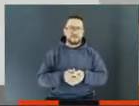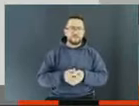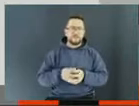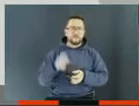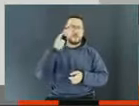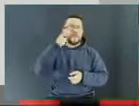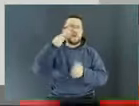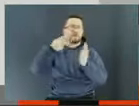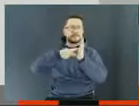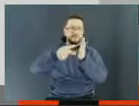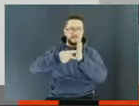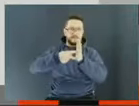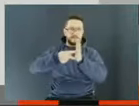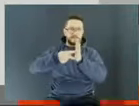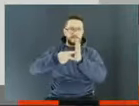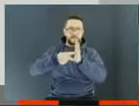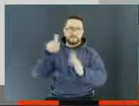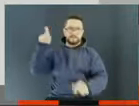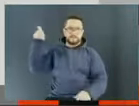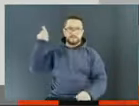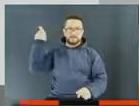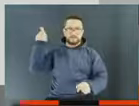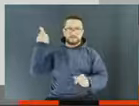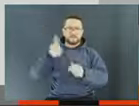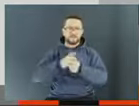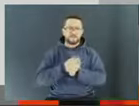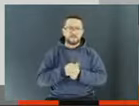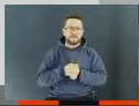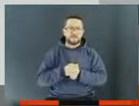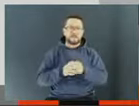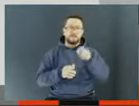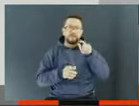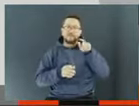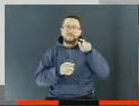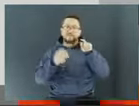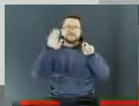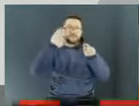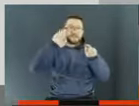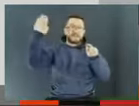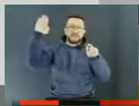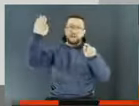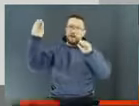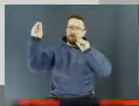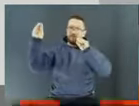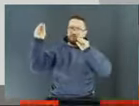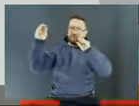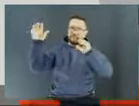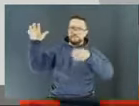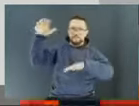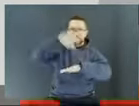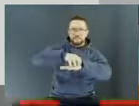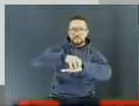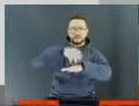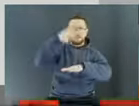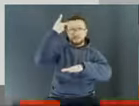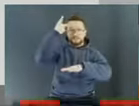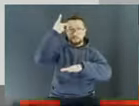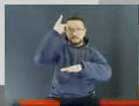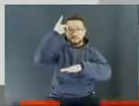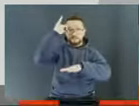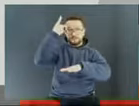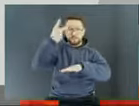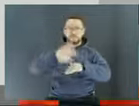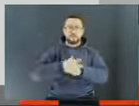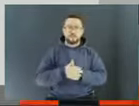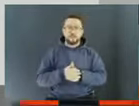vem crescendo, predominantemente, em São Paulo, e já agora está em quase todas as cidades de Curitiba e